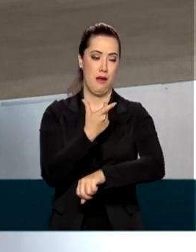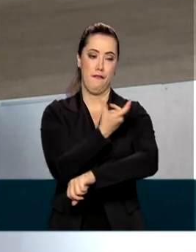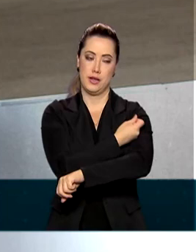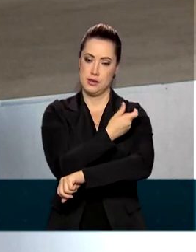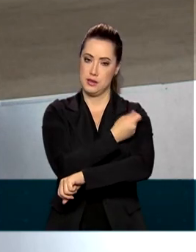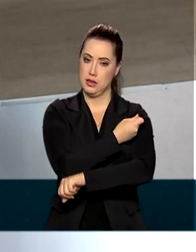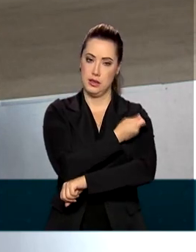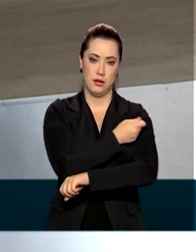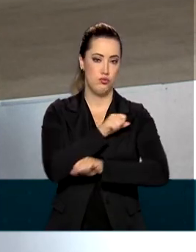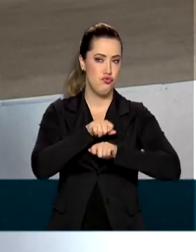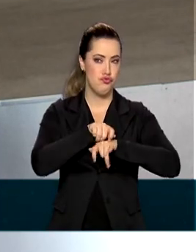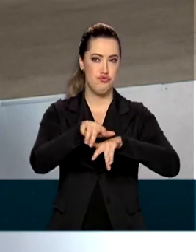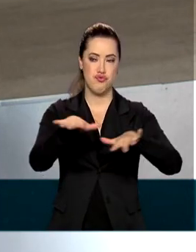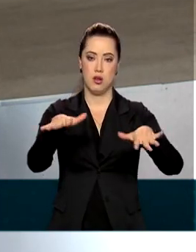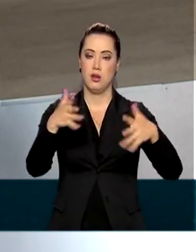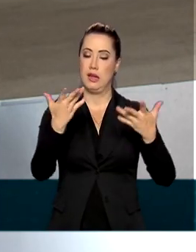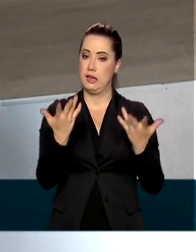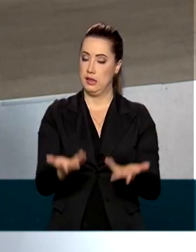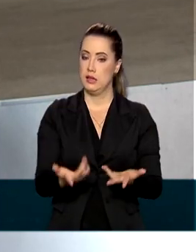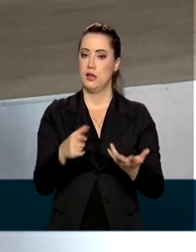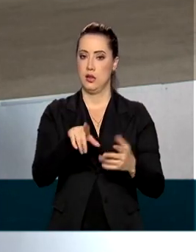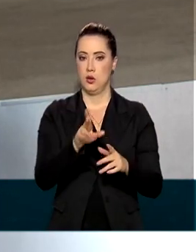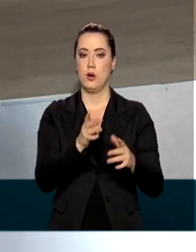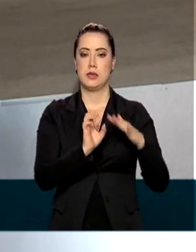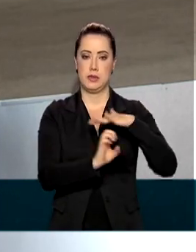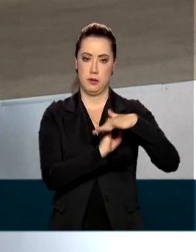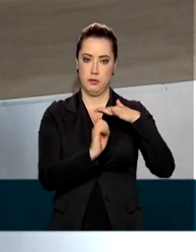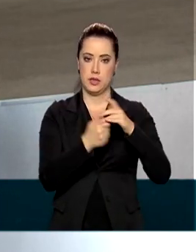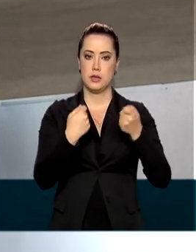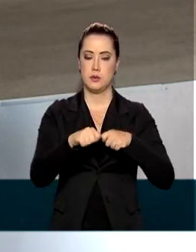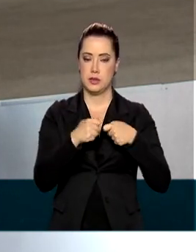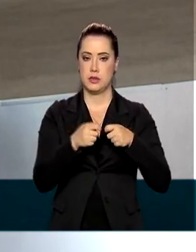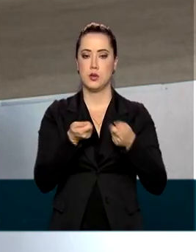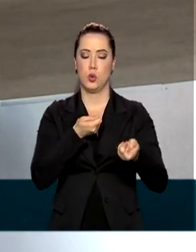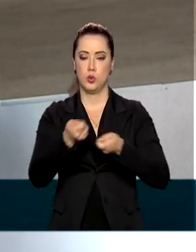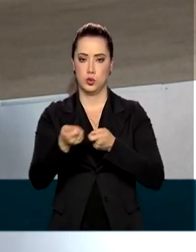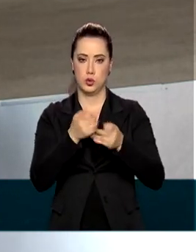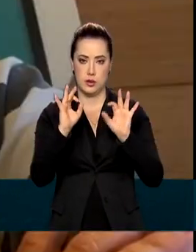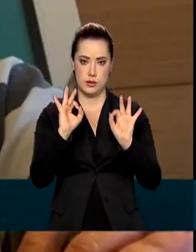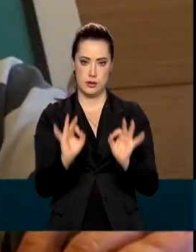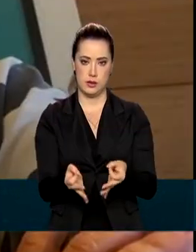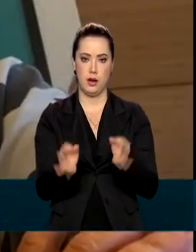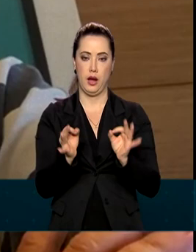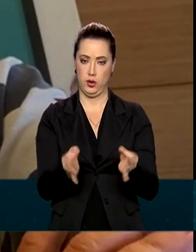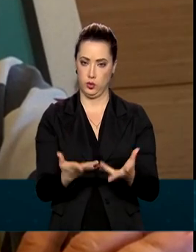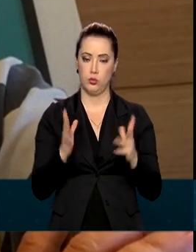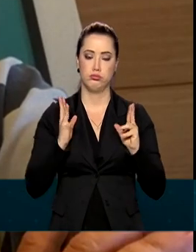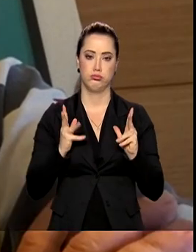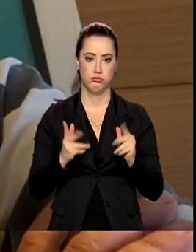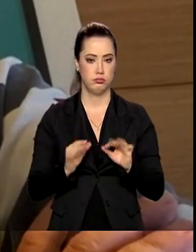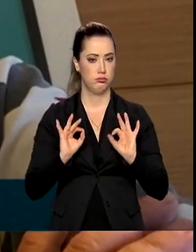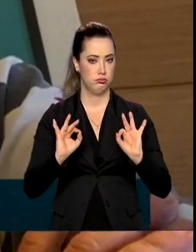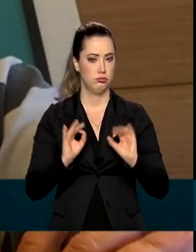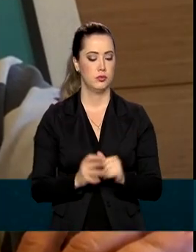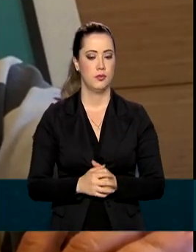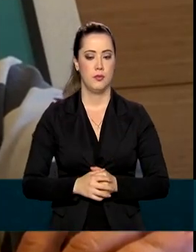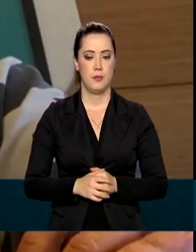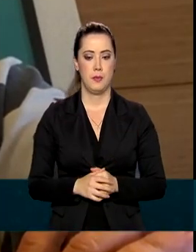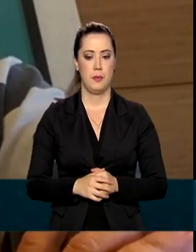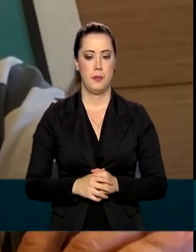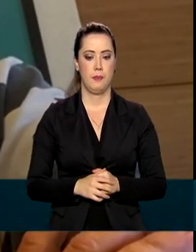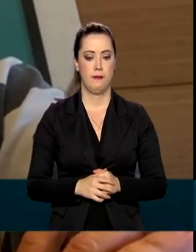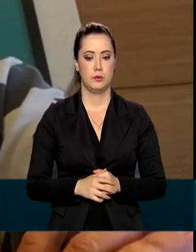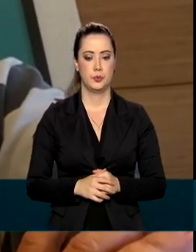pessoas, as companhias apostam no rigor dos protocolos de segurança sanitária. Nós pretendemos, ao